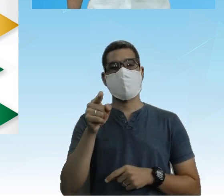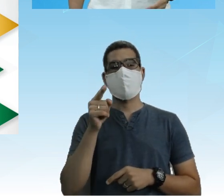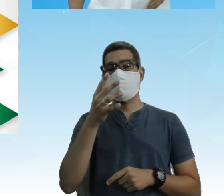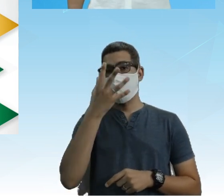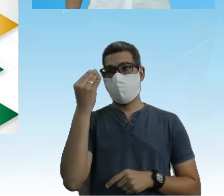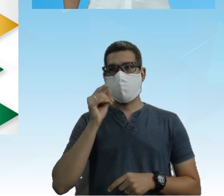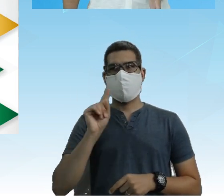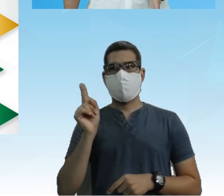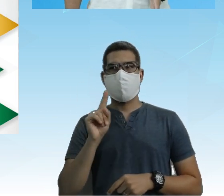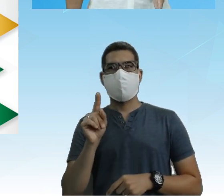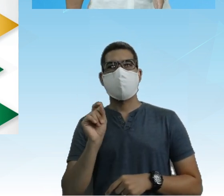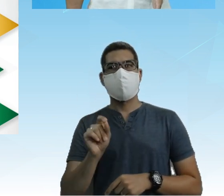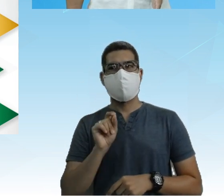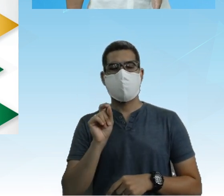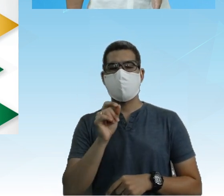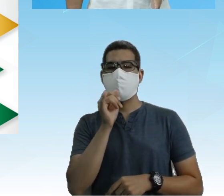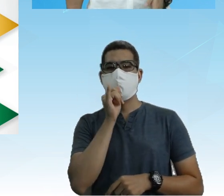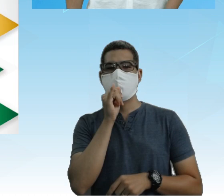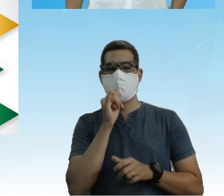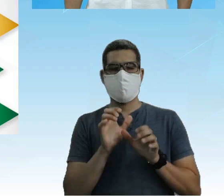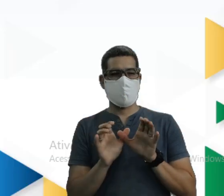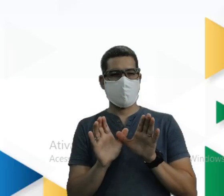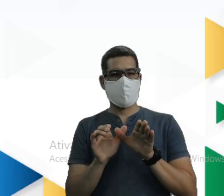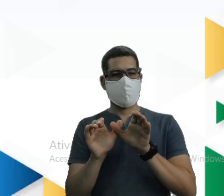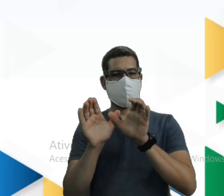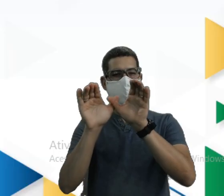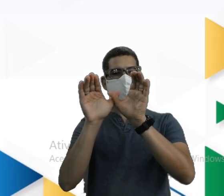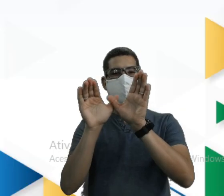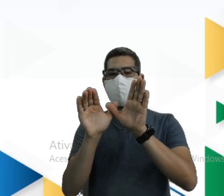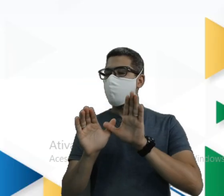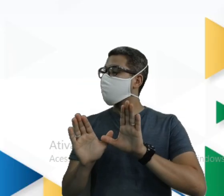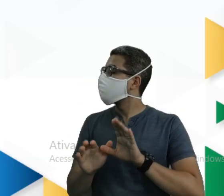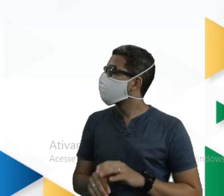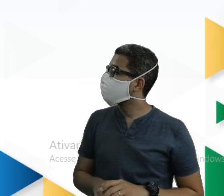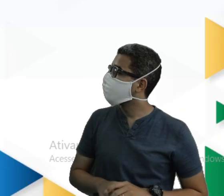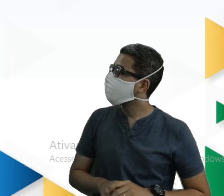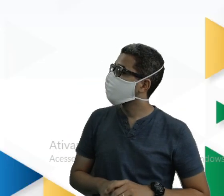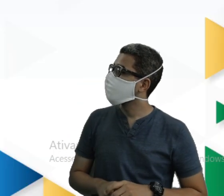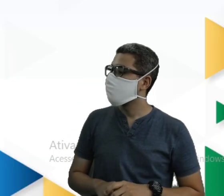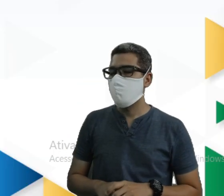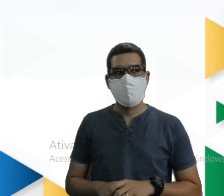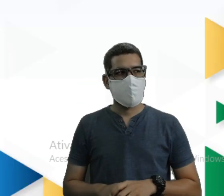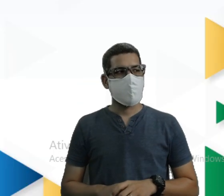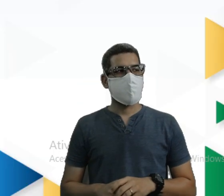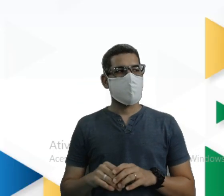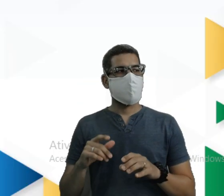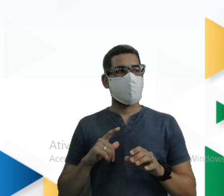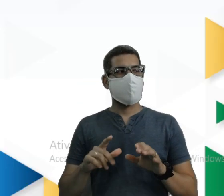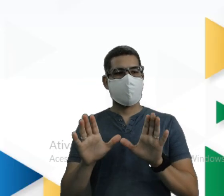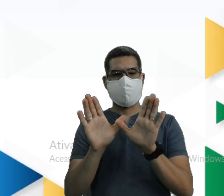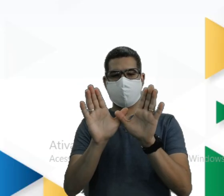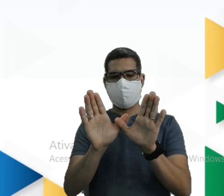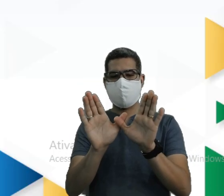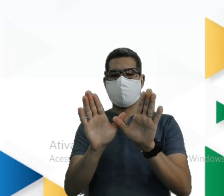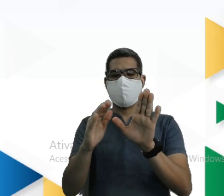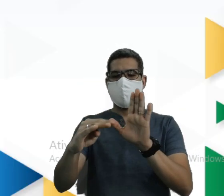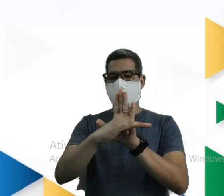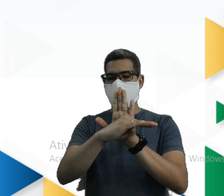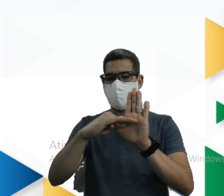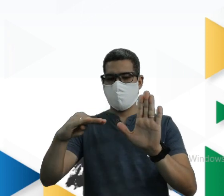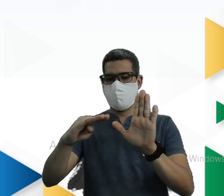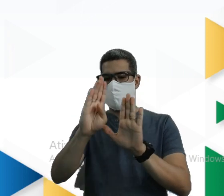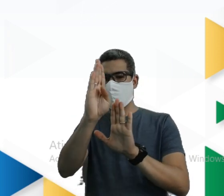esqueça Pegando a imagem Da borboleta É isso aí Quando eu faço Essa subdivisão E aí eu